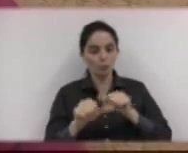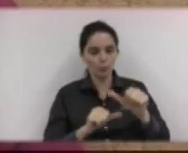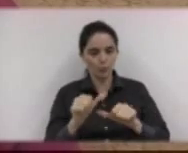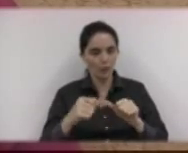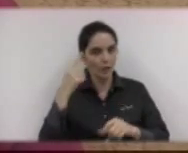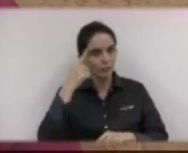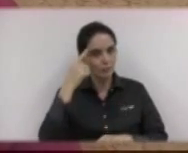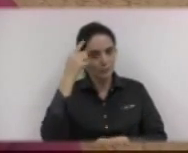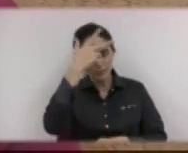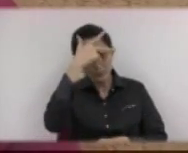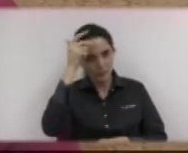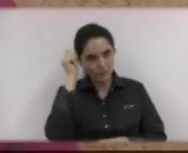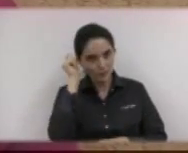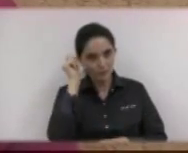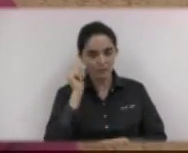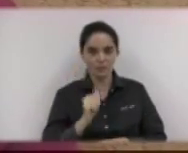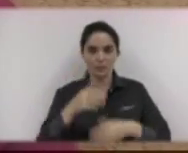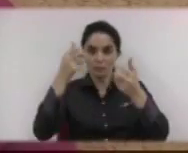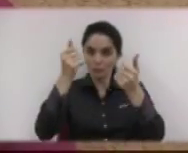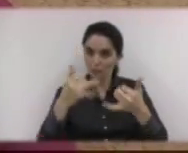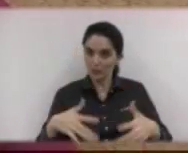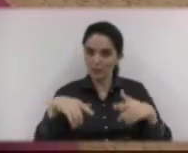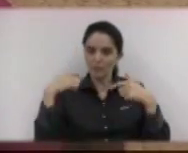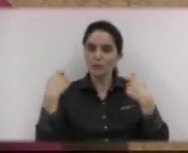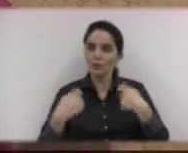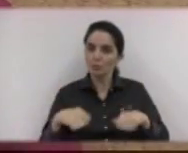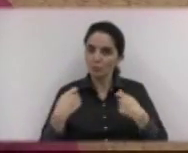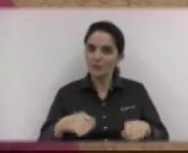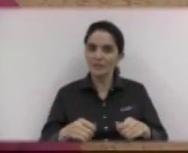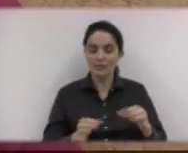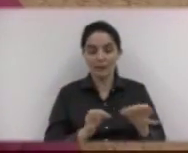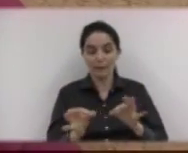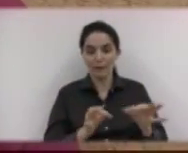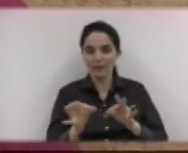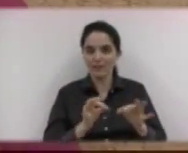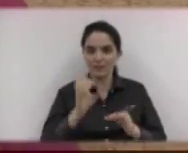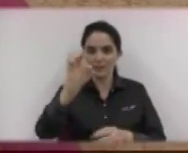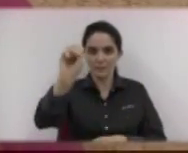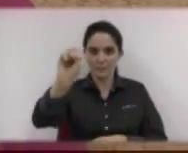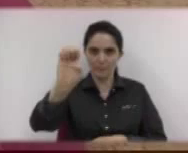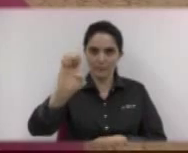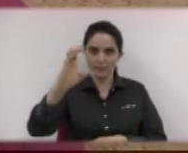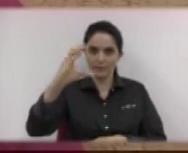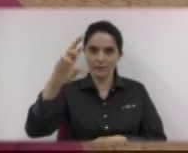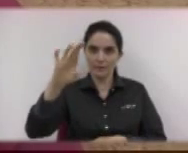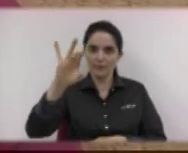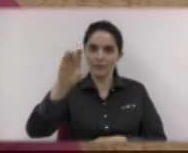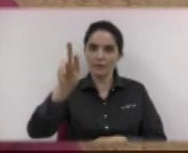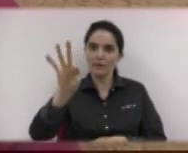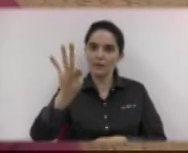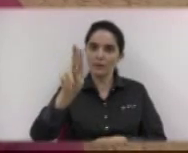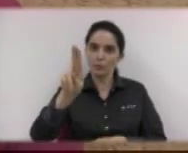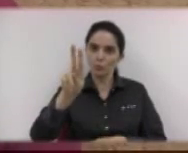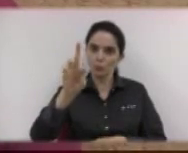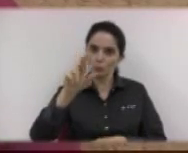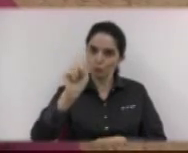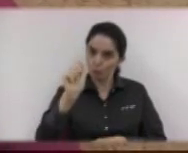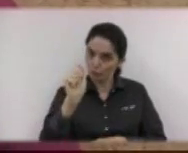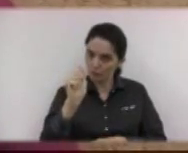precisava organizar a escritura, e a gente também teve a feliz notícia, que a escritura foi